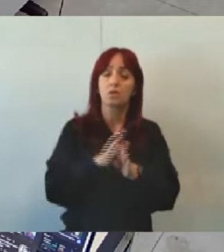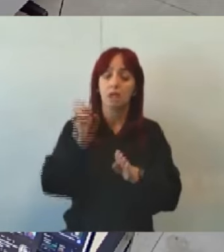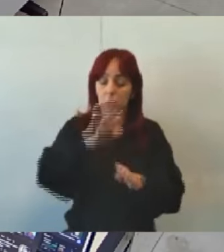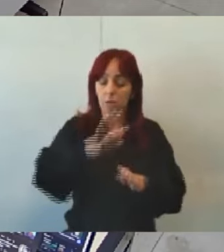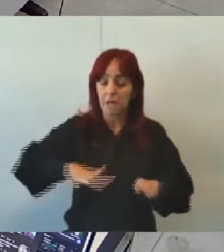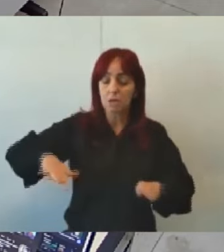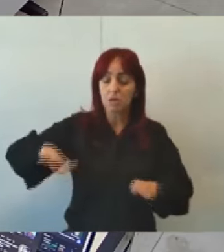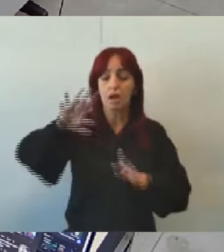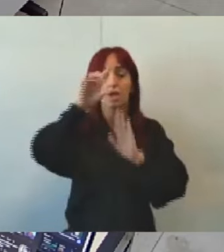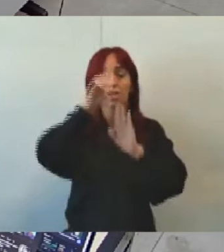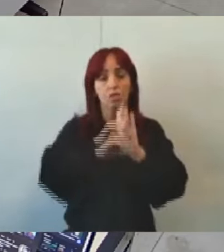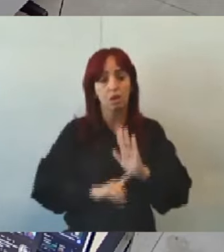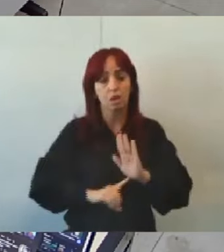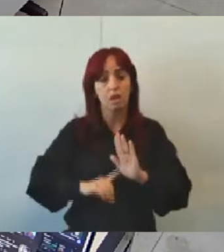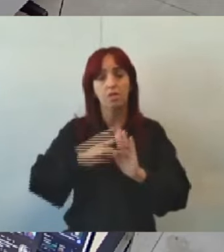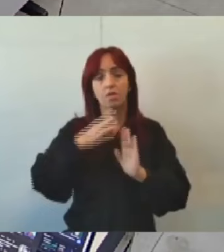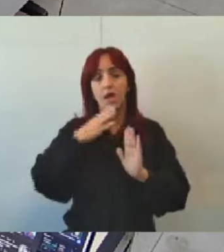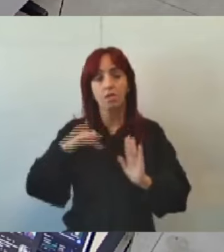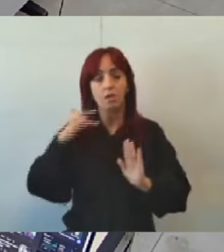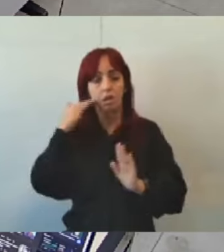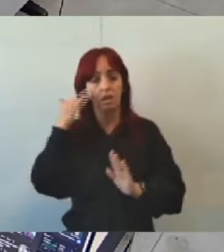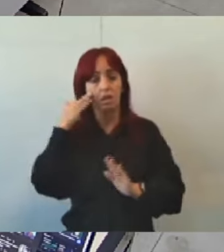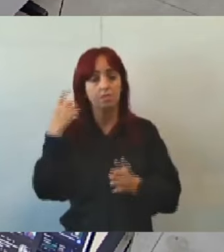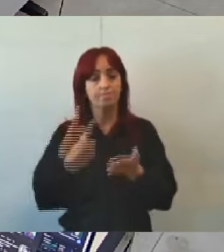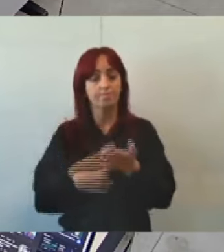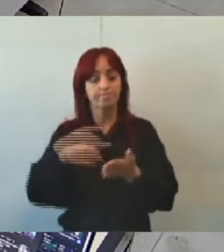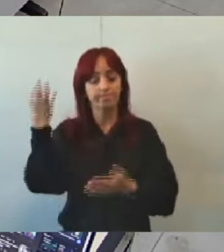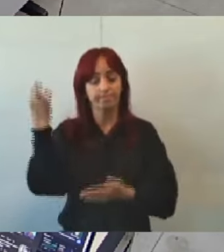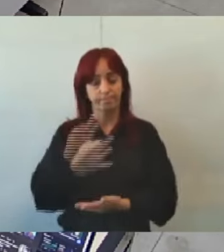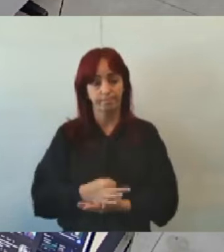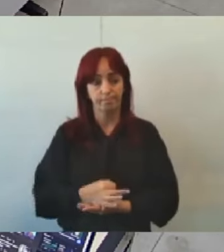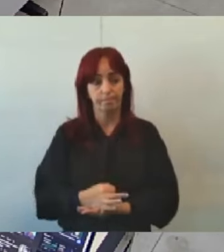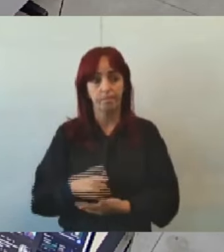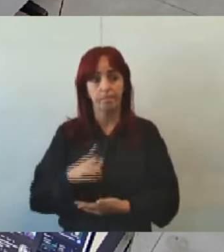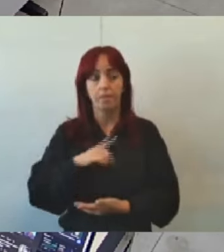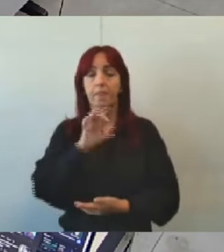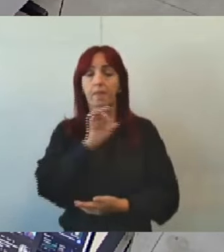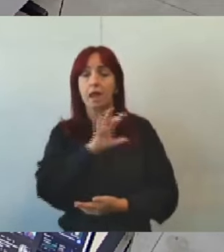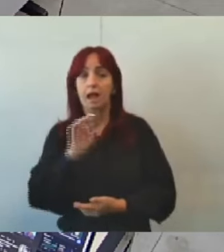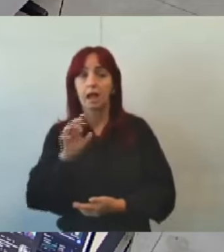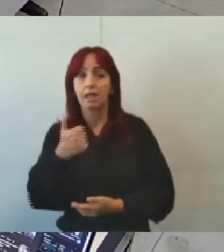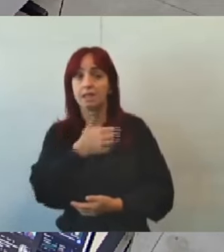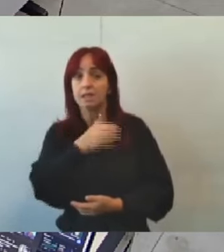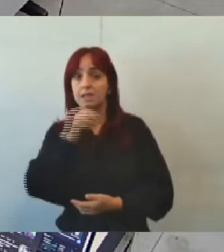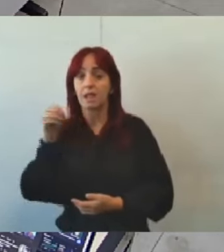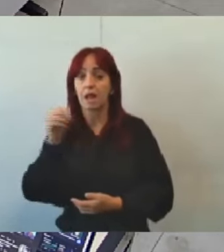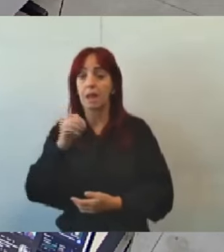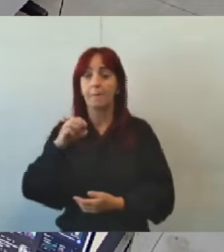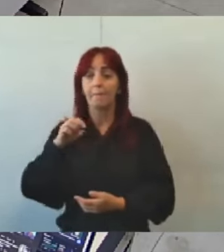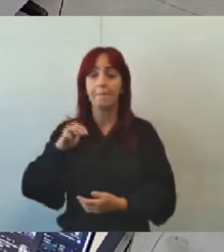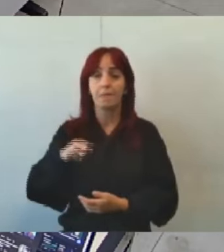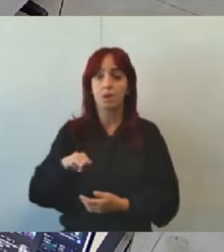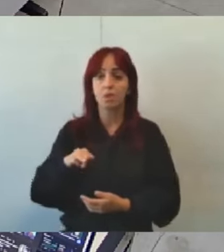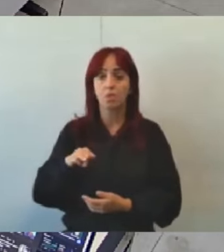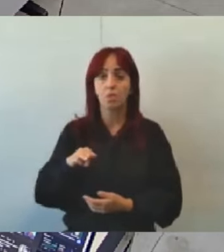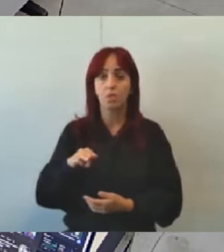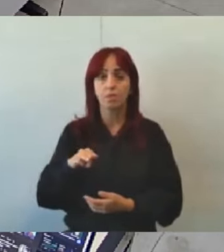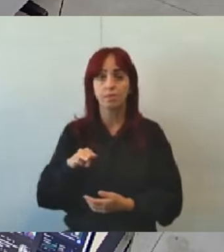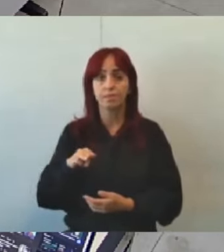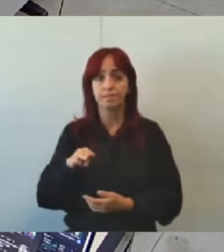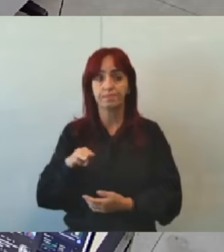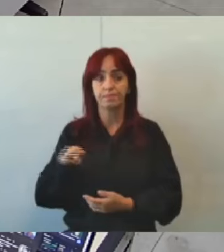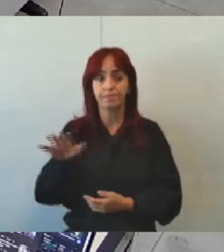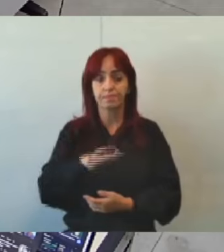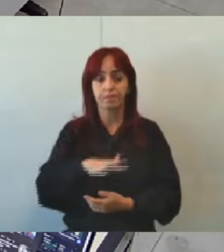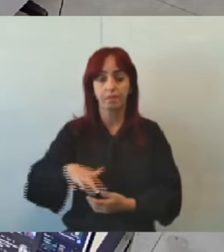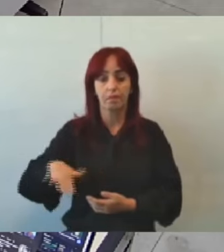Adolescente seja cumprida então nós temos aqui por exemplo a cada 100 mil habitantes deveria ter um conselho então por exemplo numa regional como a